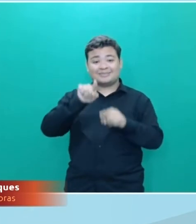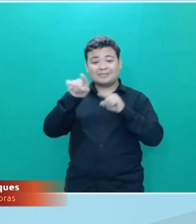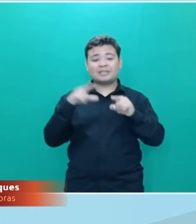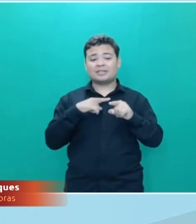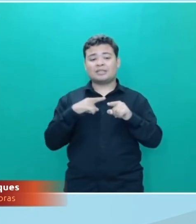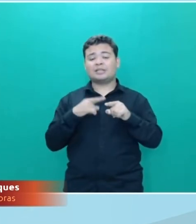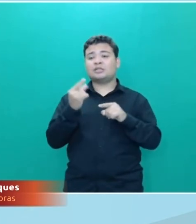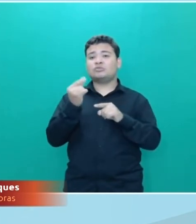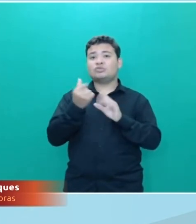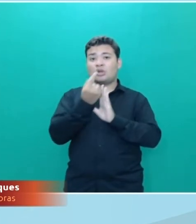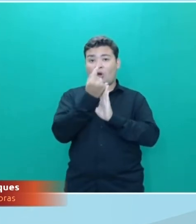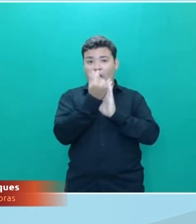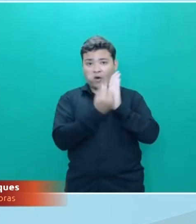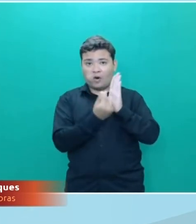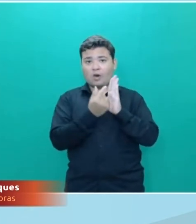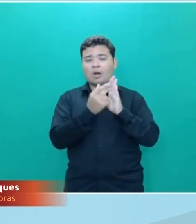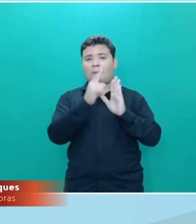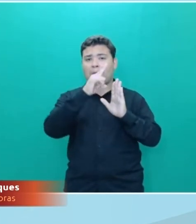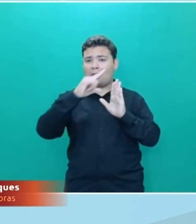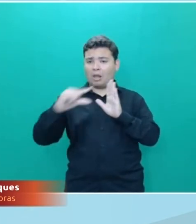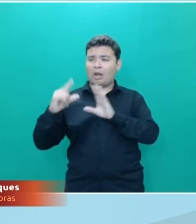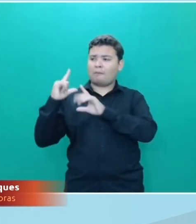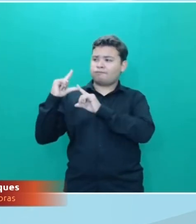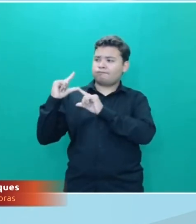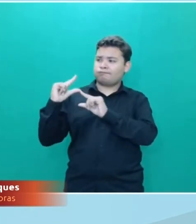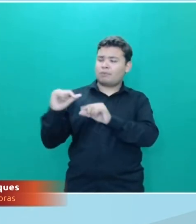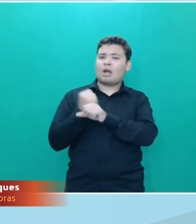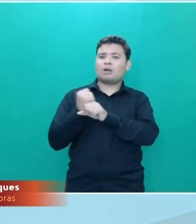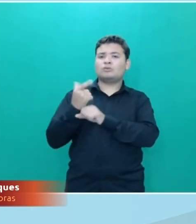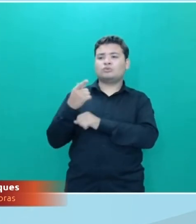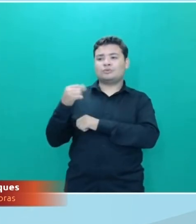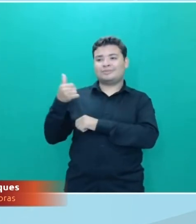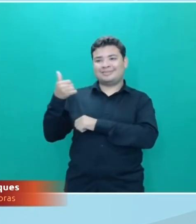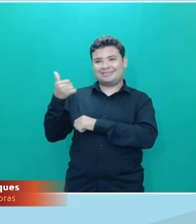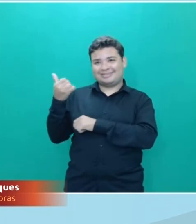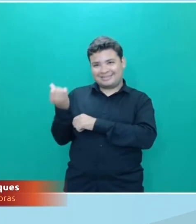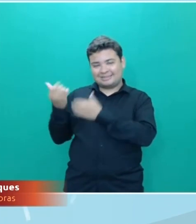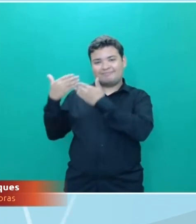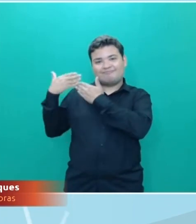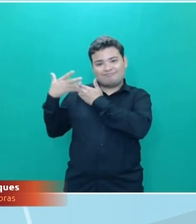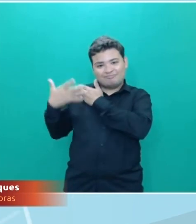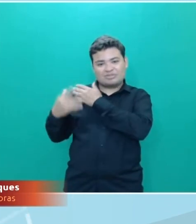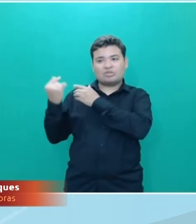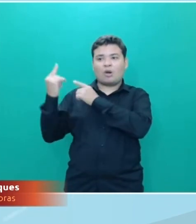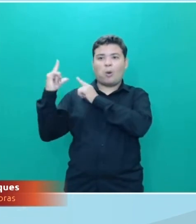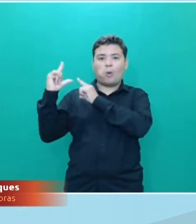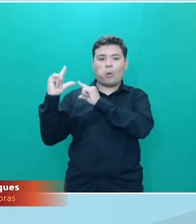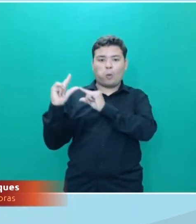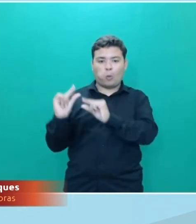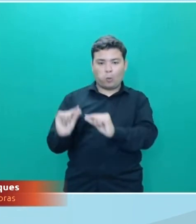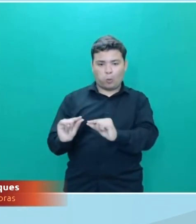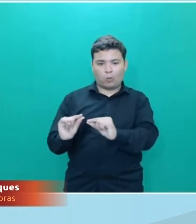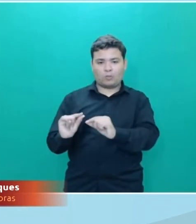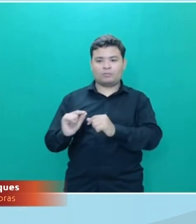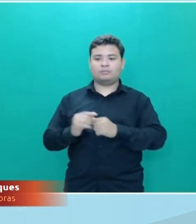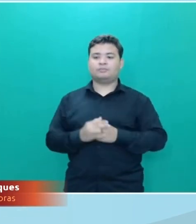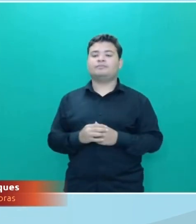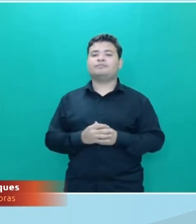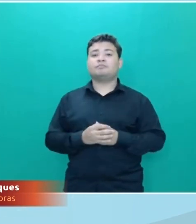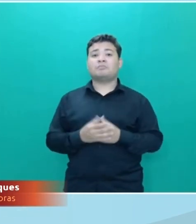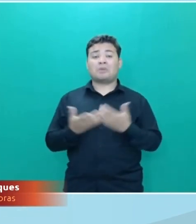ocorreram desde 2016, mas que, nesse ano, os recursos foram ainda mais